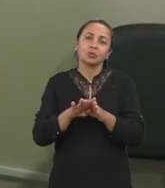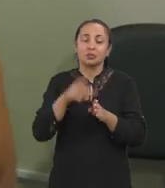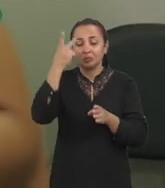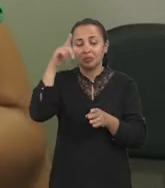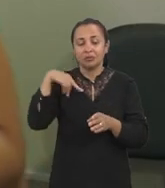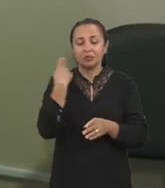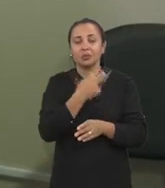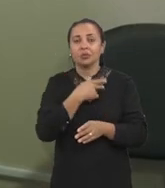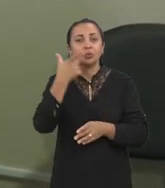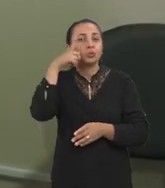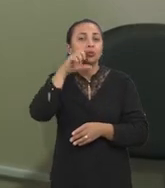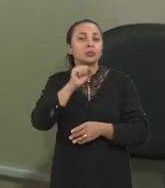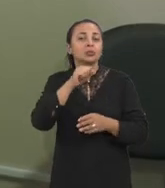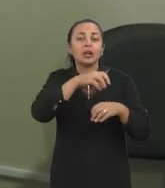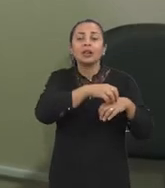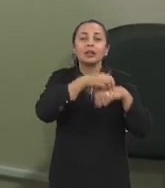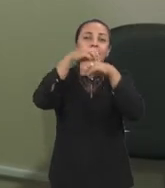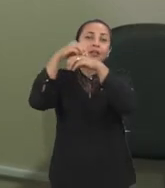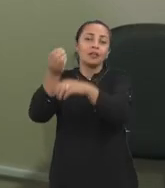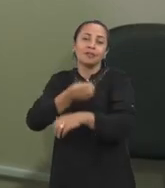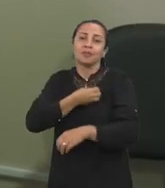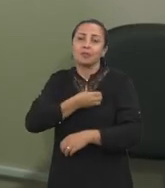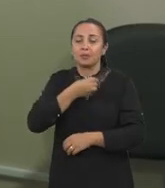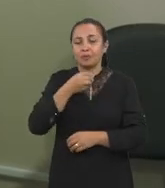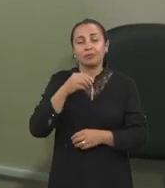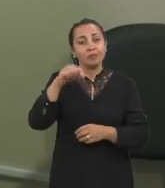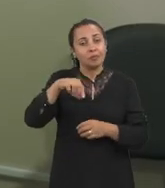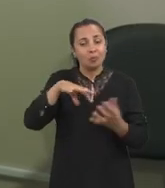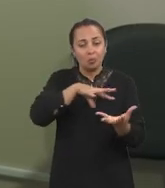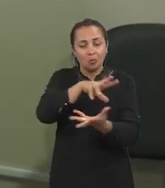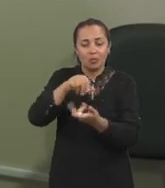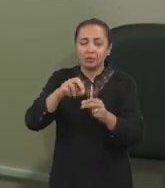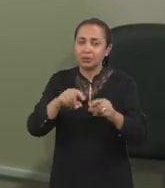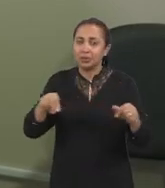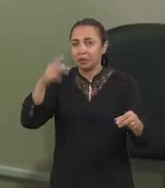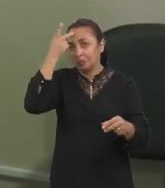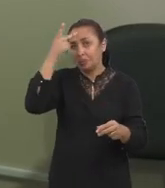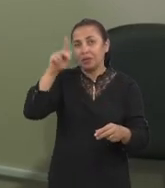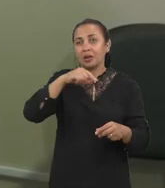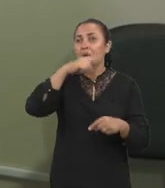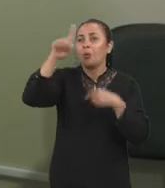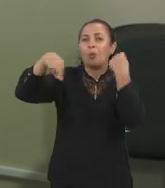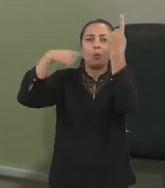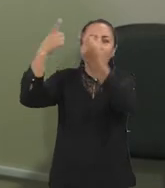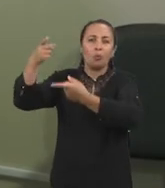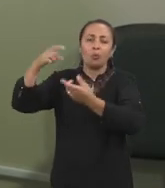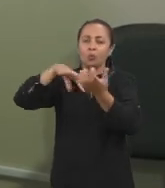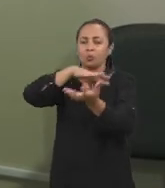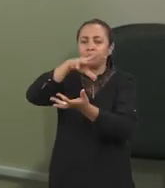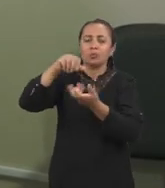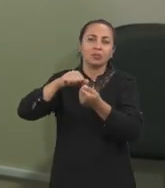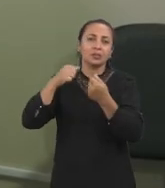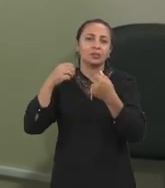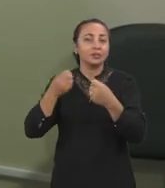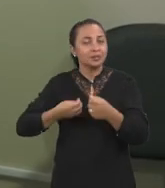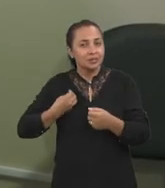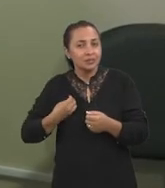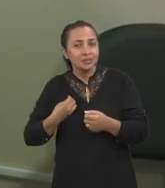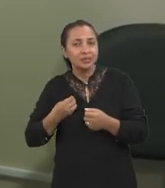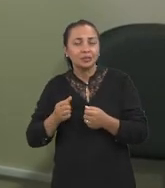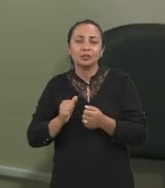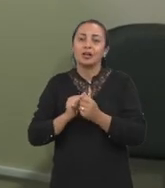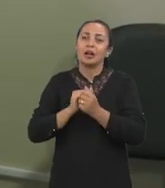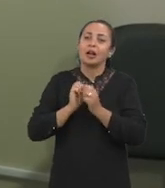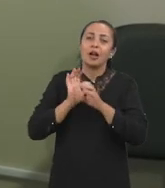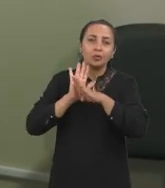para que a gente consiga levar a vida do planeta Terra para outros planetas. Então, já existem outras colaborações, existem outros trabalhos sendo